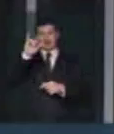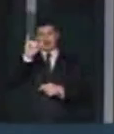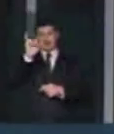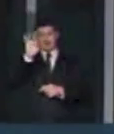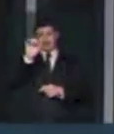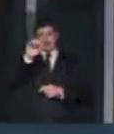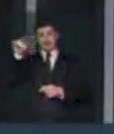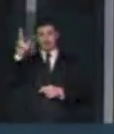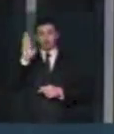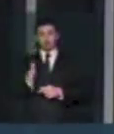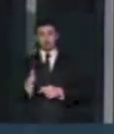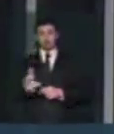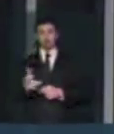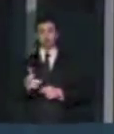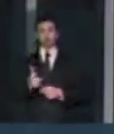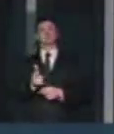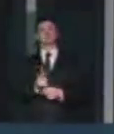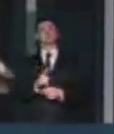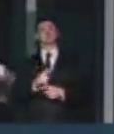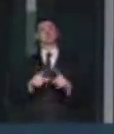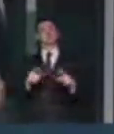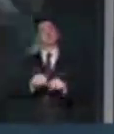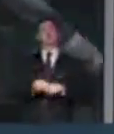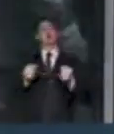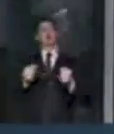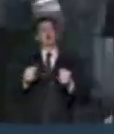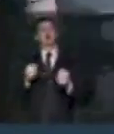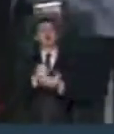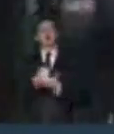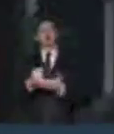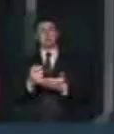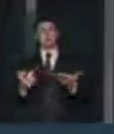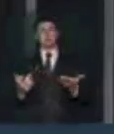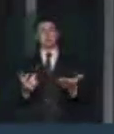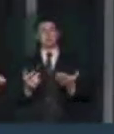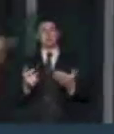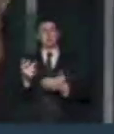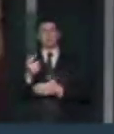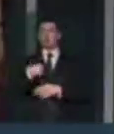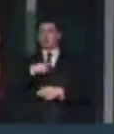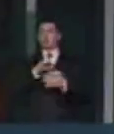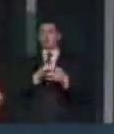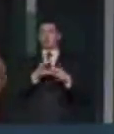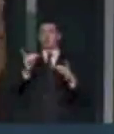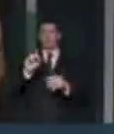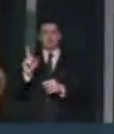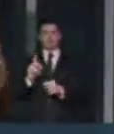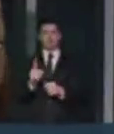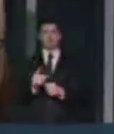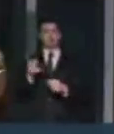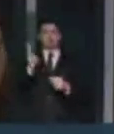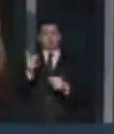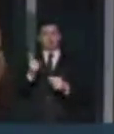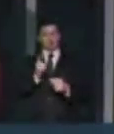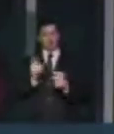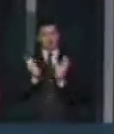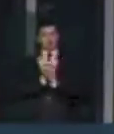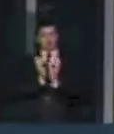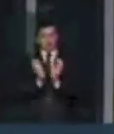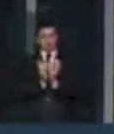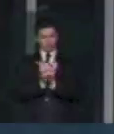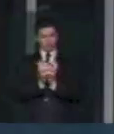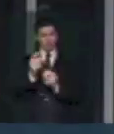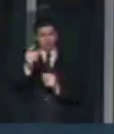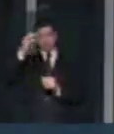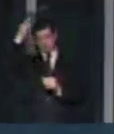feridos nos seus contratos em execução e que nós não podemos permitir, apesar da bancada do Rio e da bancada do Espírito